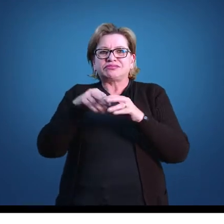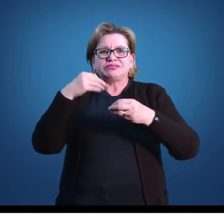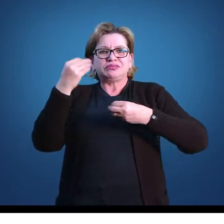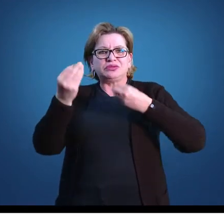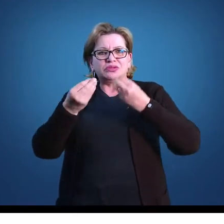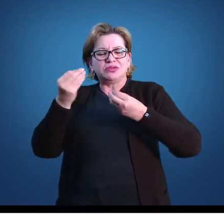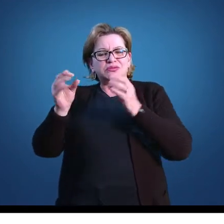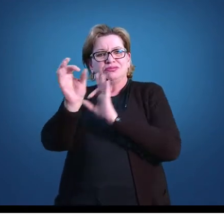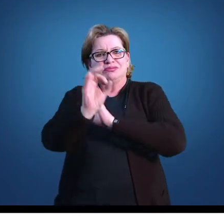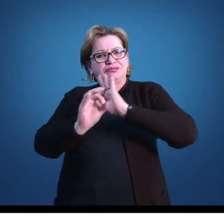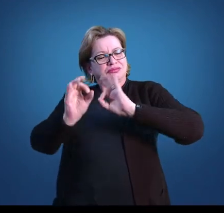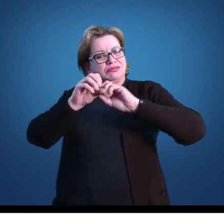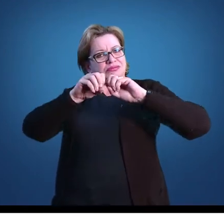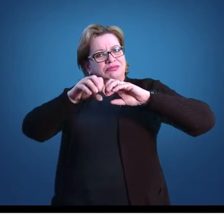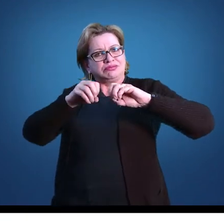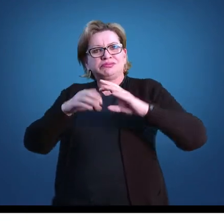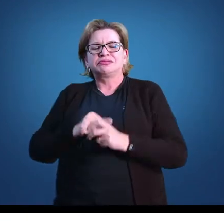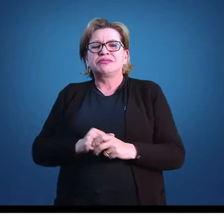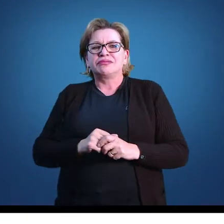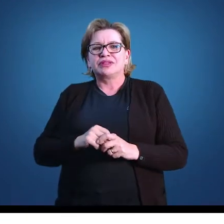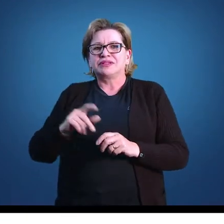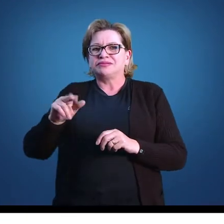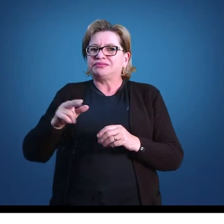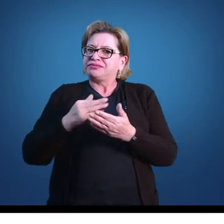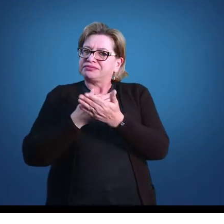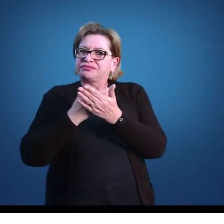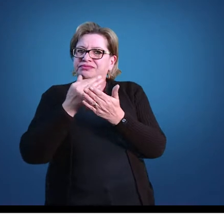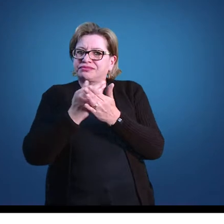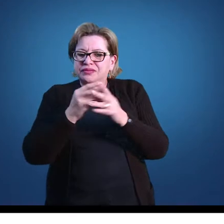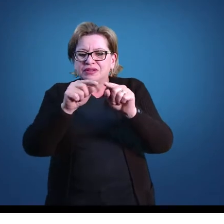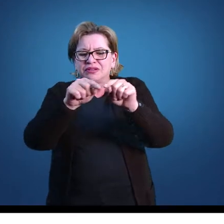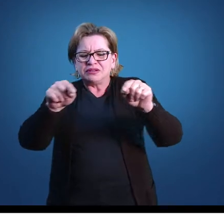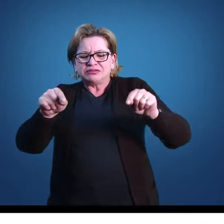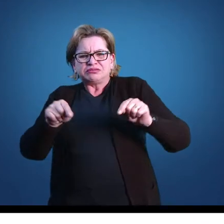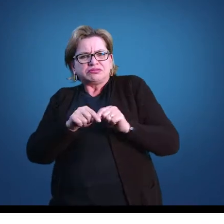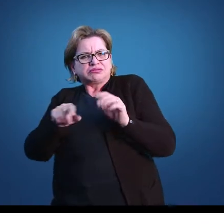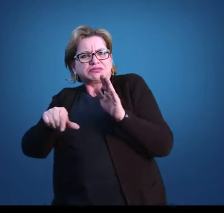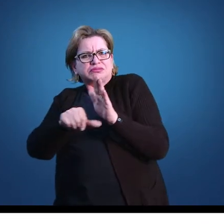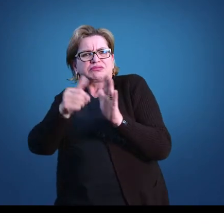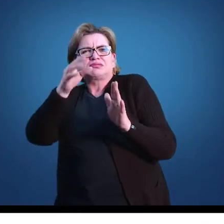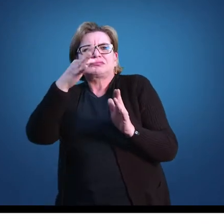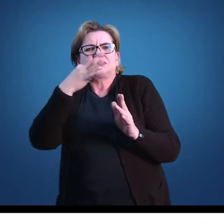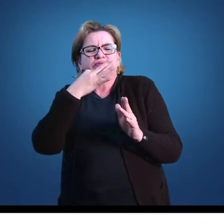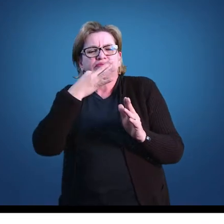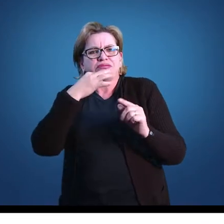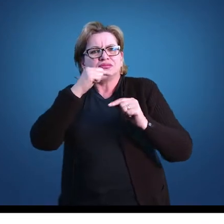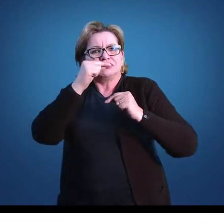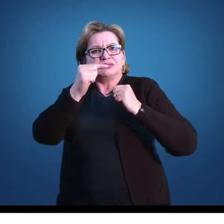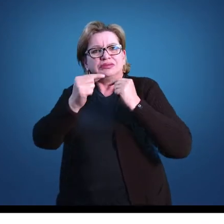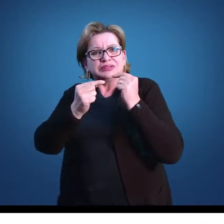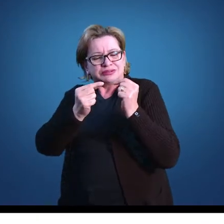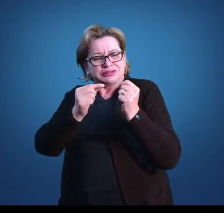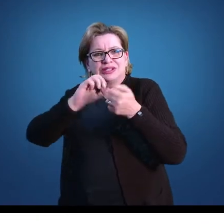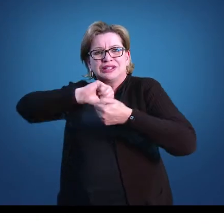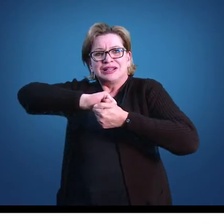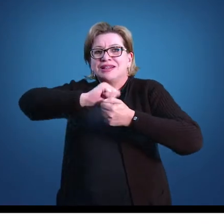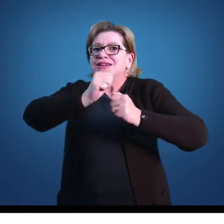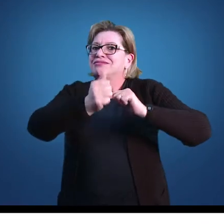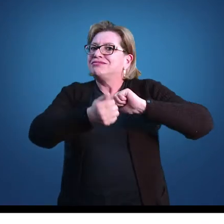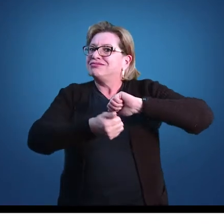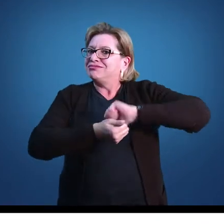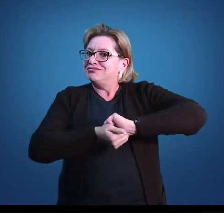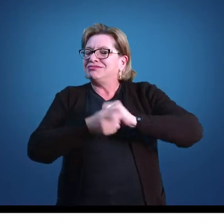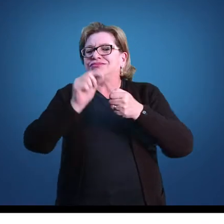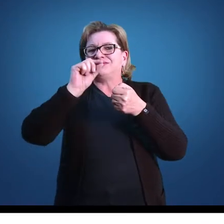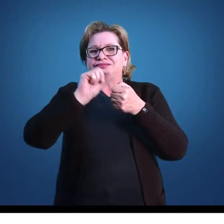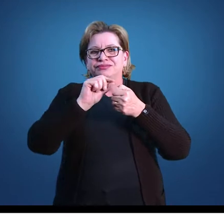Maria Luciane comentou, nós iniciamos com a turma, conhecemos a turma para daí, de repente, fazer adaptações. Então,